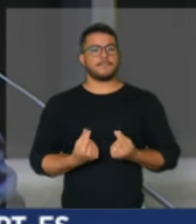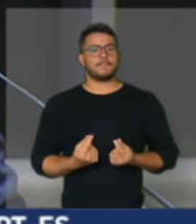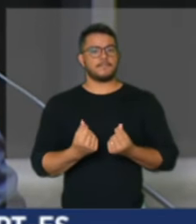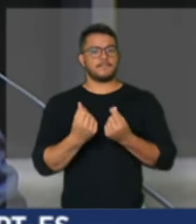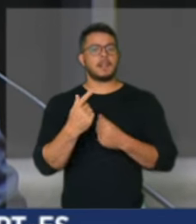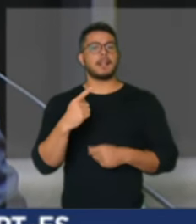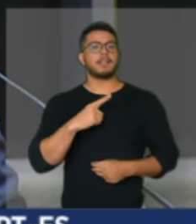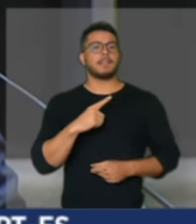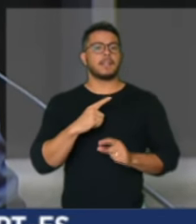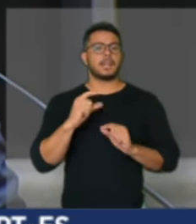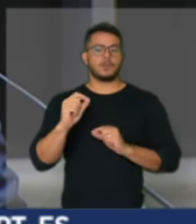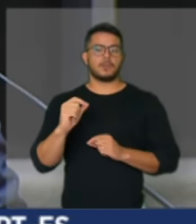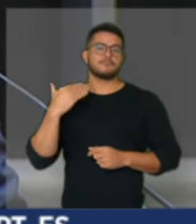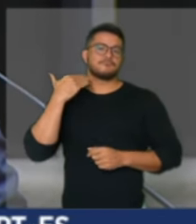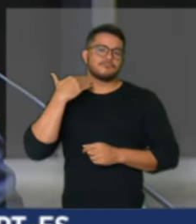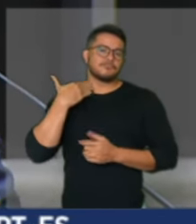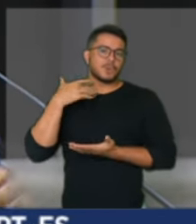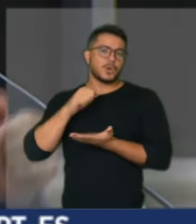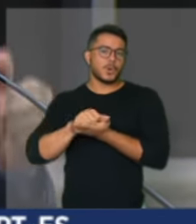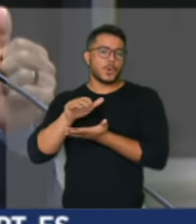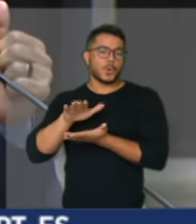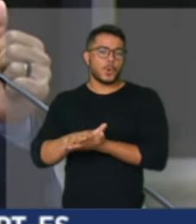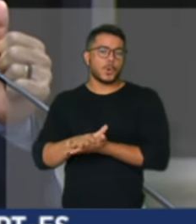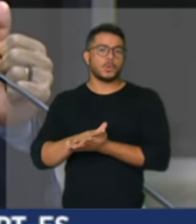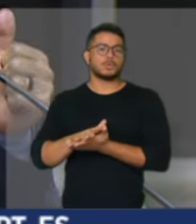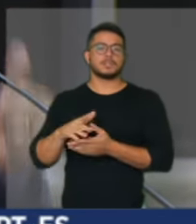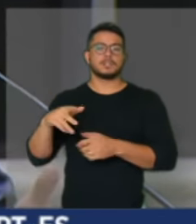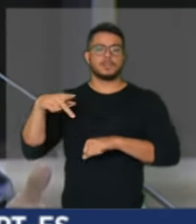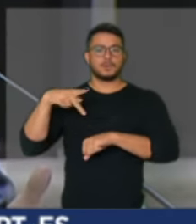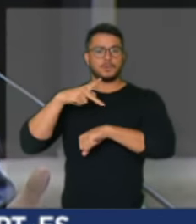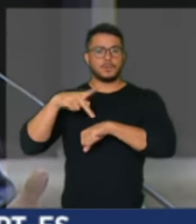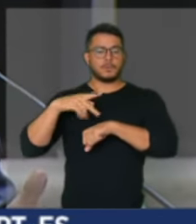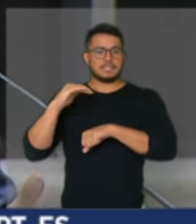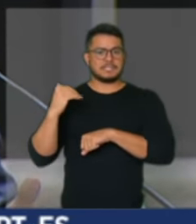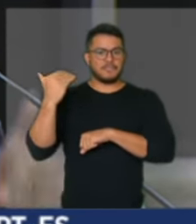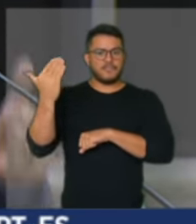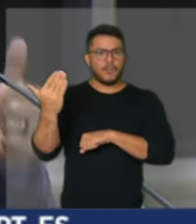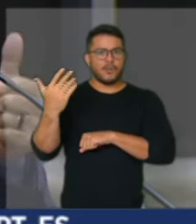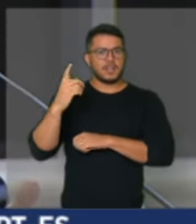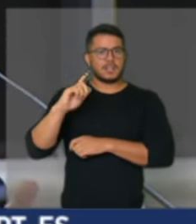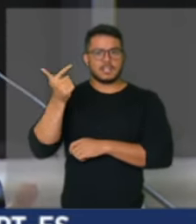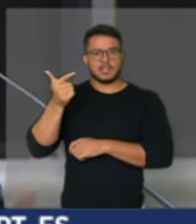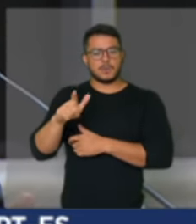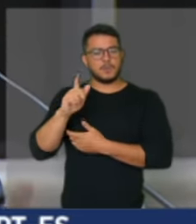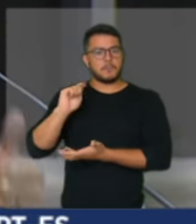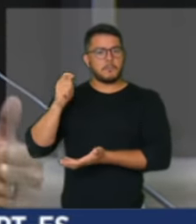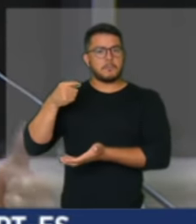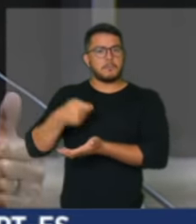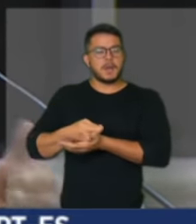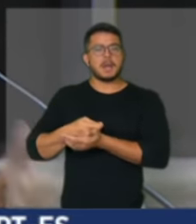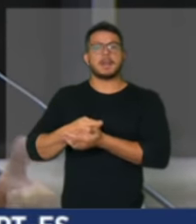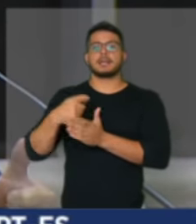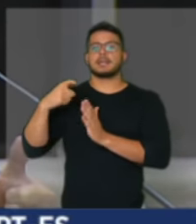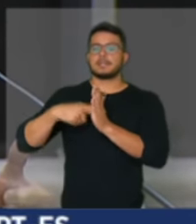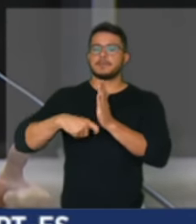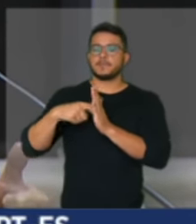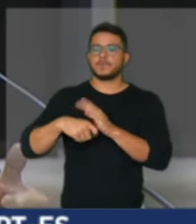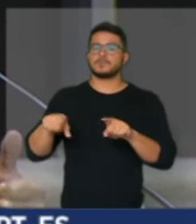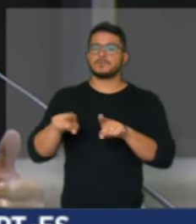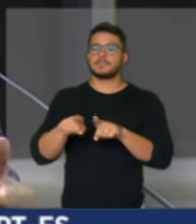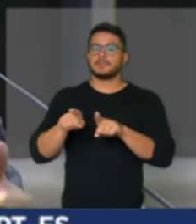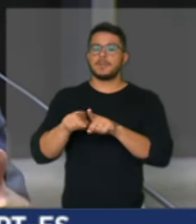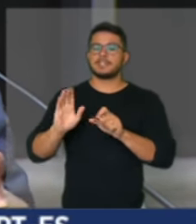em paraísos fiscais onde não se paga impostos e esconde-se os recursos